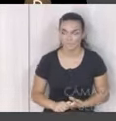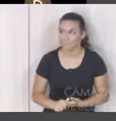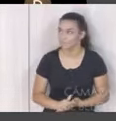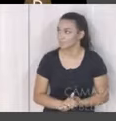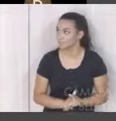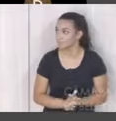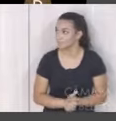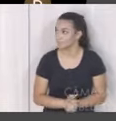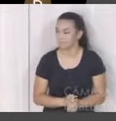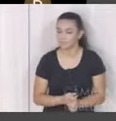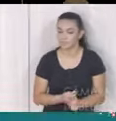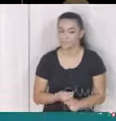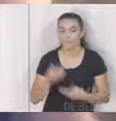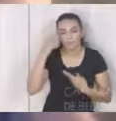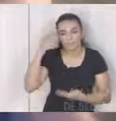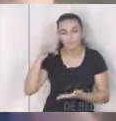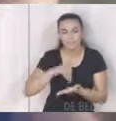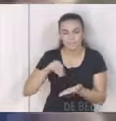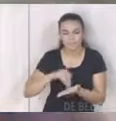Obrigado secretário Bruno.